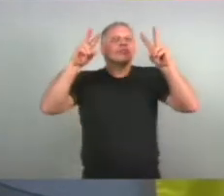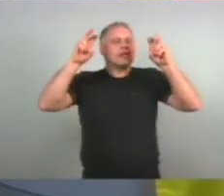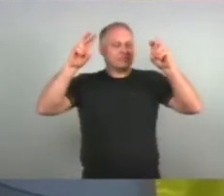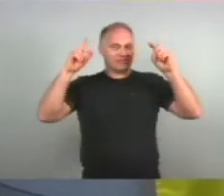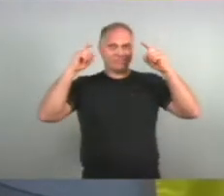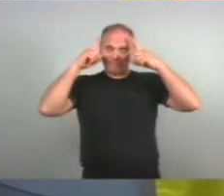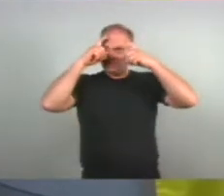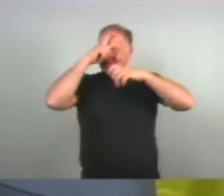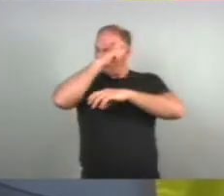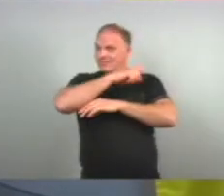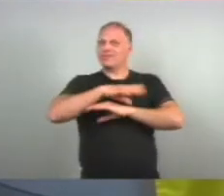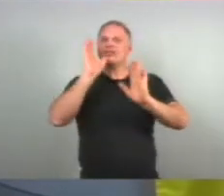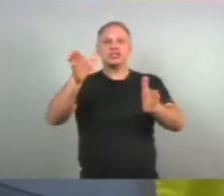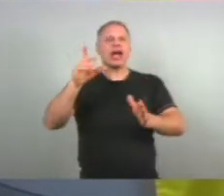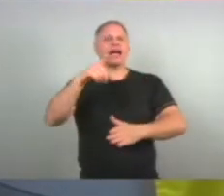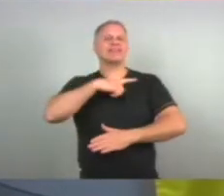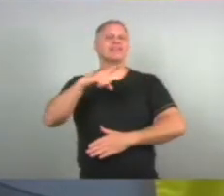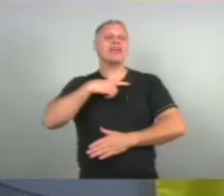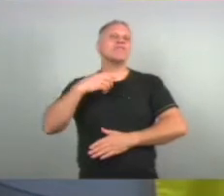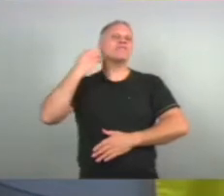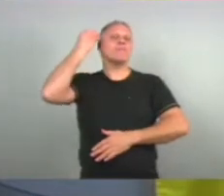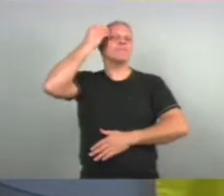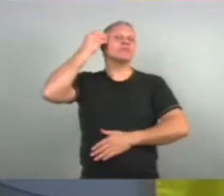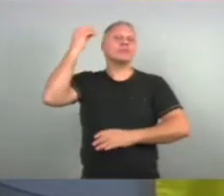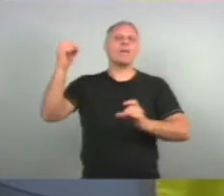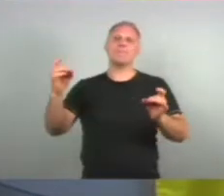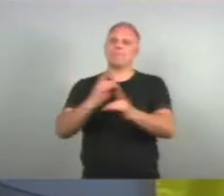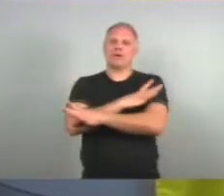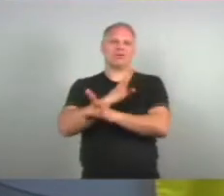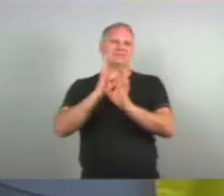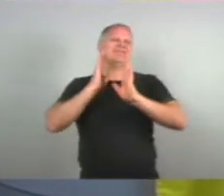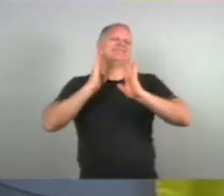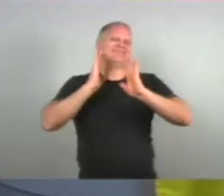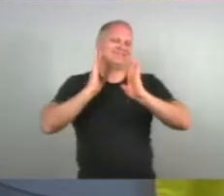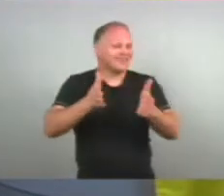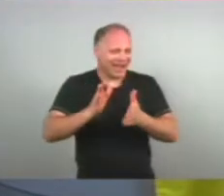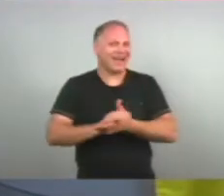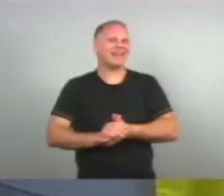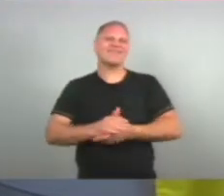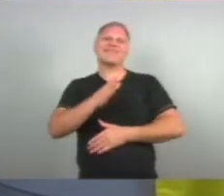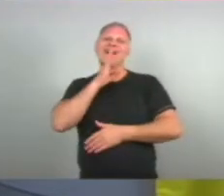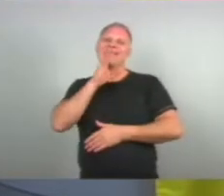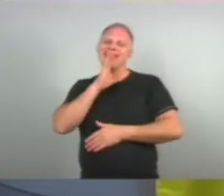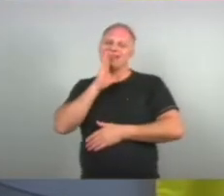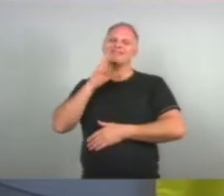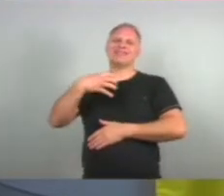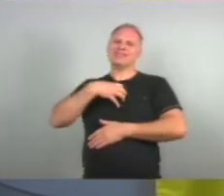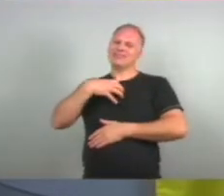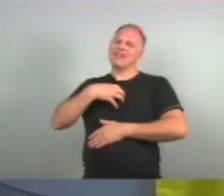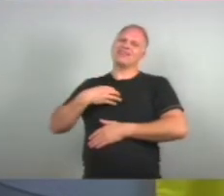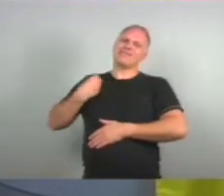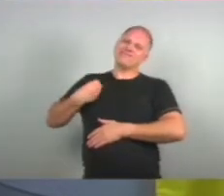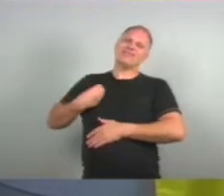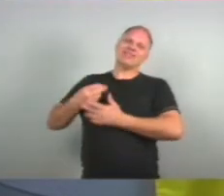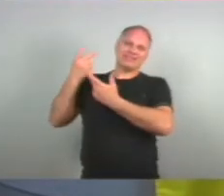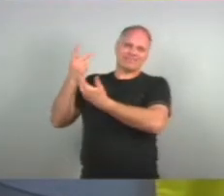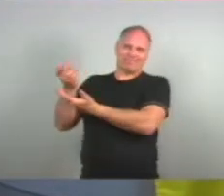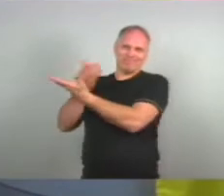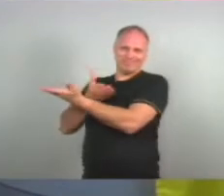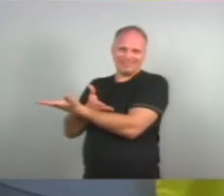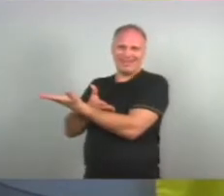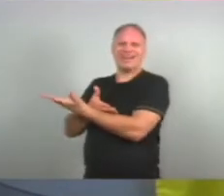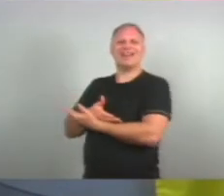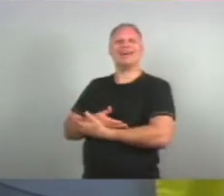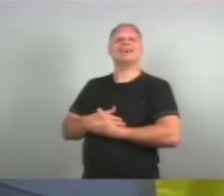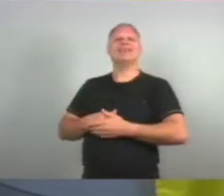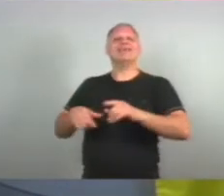Nasceu, na minha opinião, já uma psicóloga pronta Já conheço boa prática do trabalho dela Com um